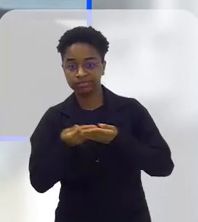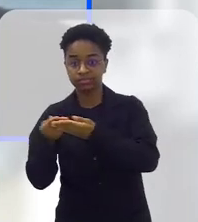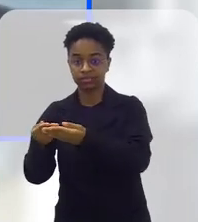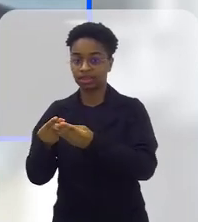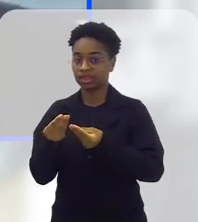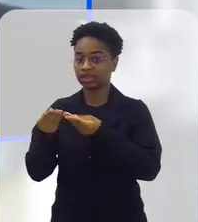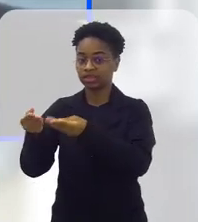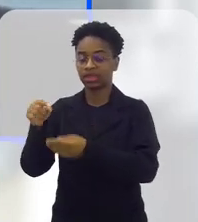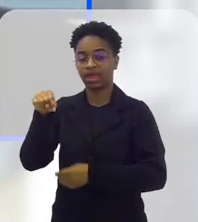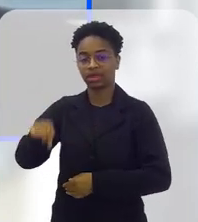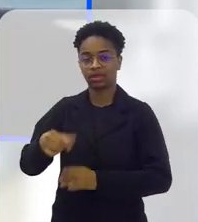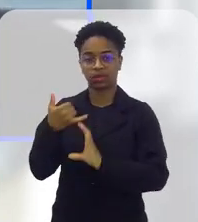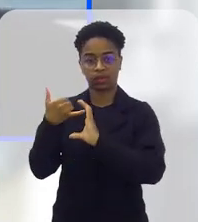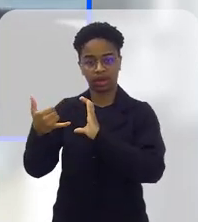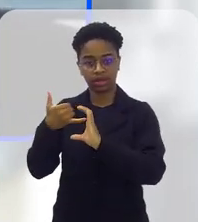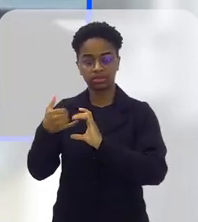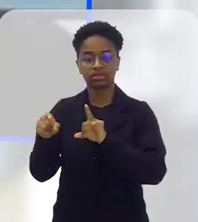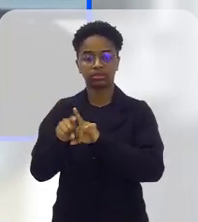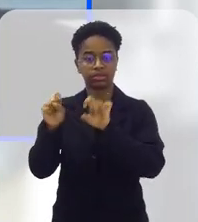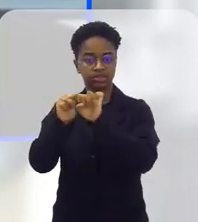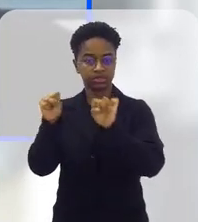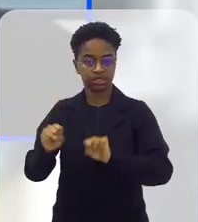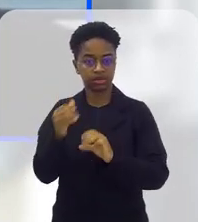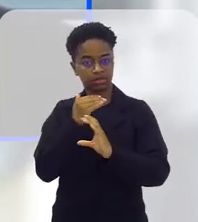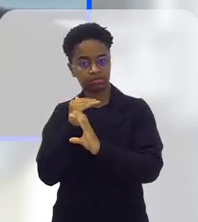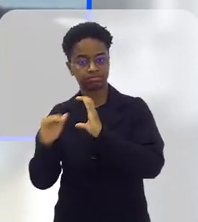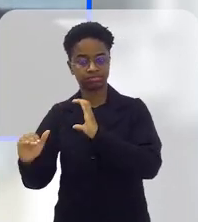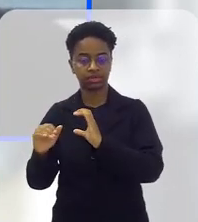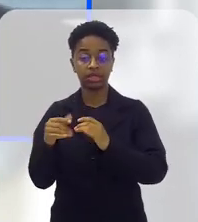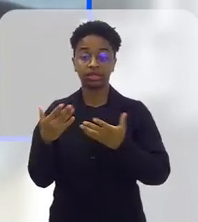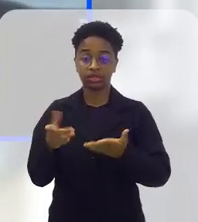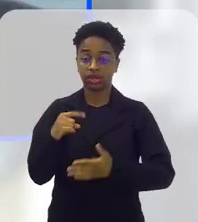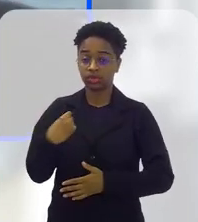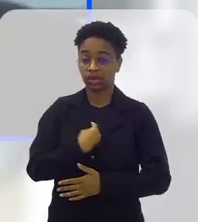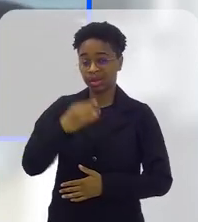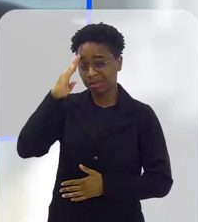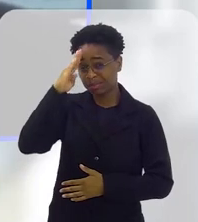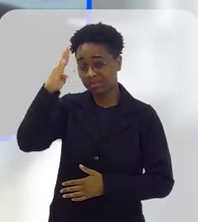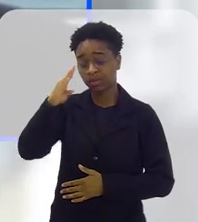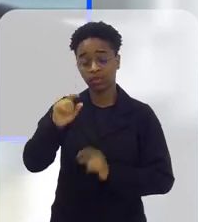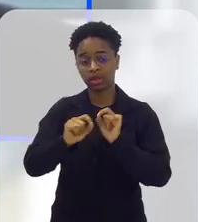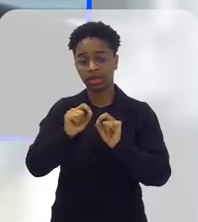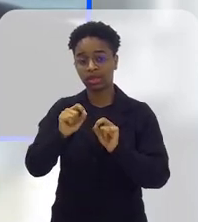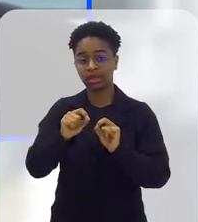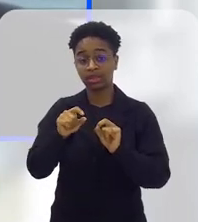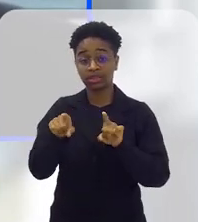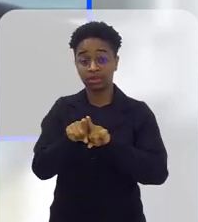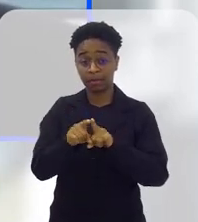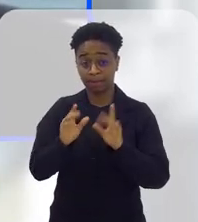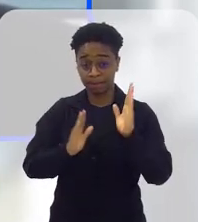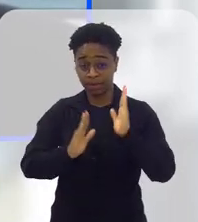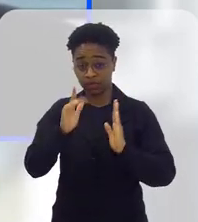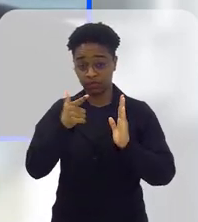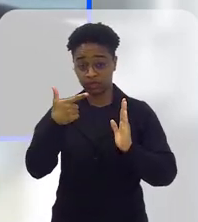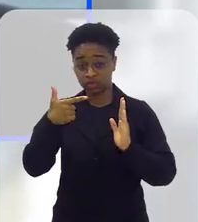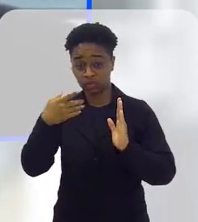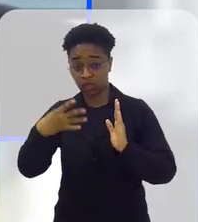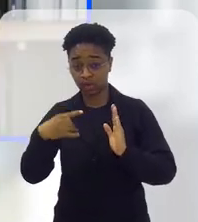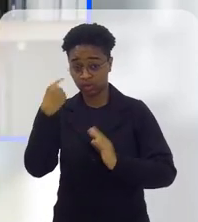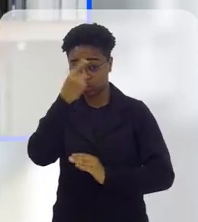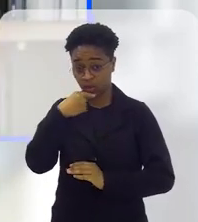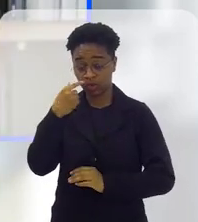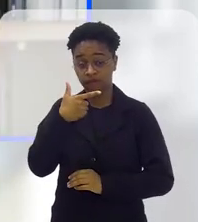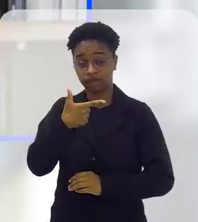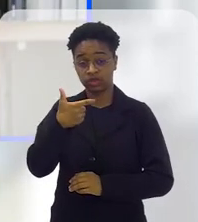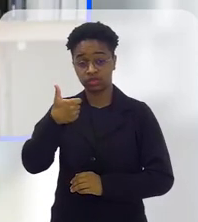declina aqui para o nosso WhatsApp, para nosso sistema. E a gente prioriza, inclusive, é 24 horas,